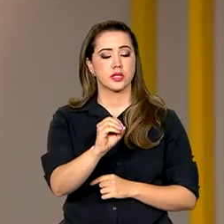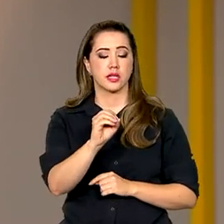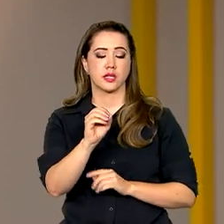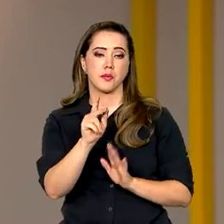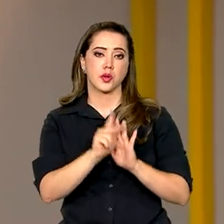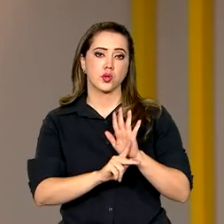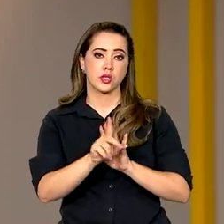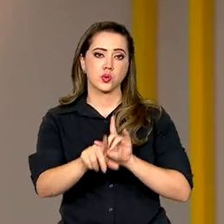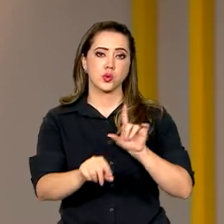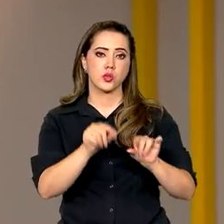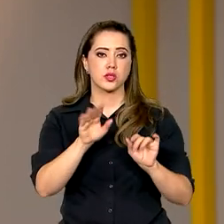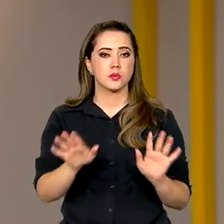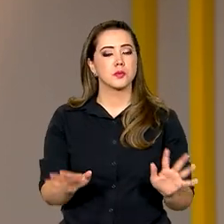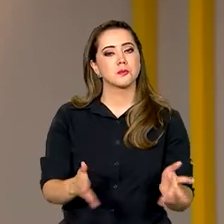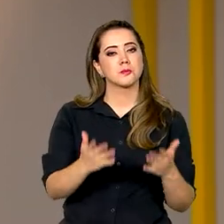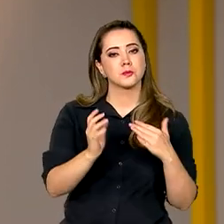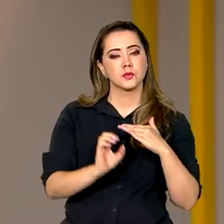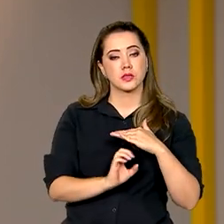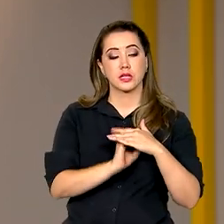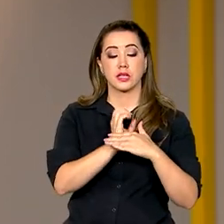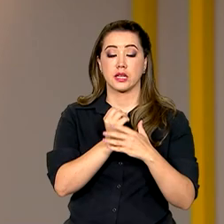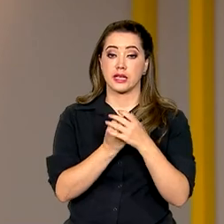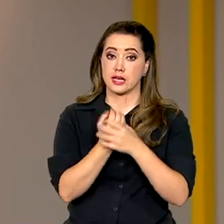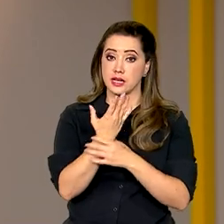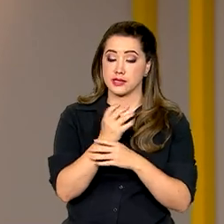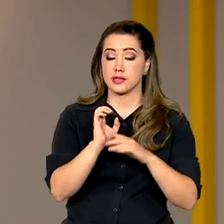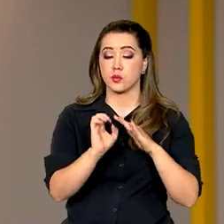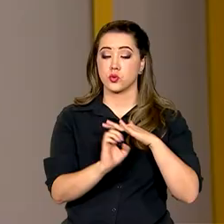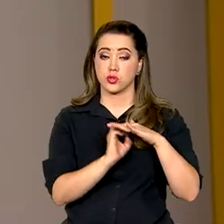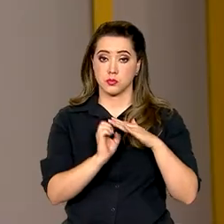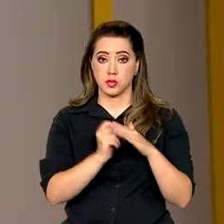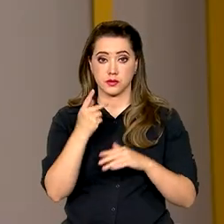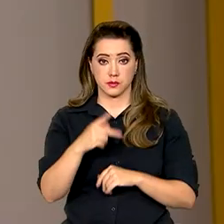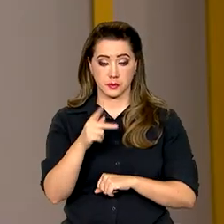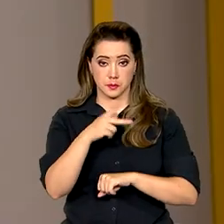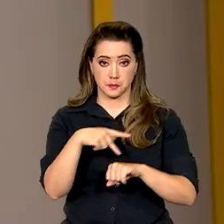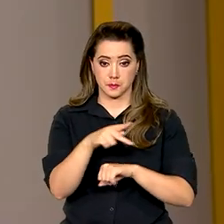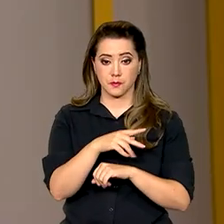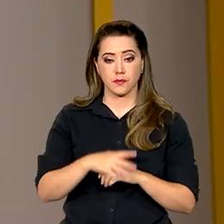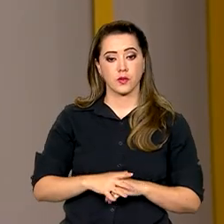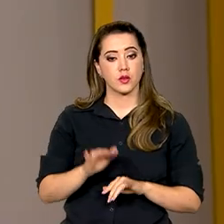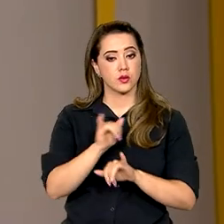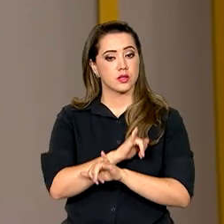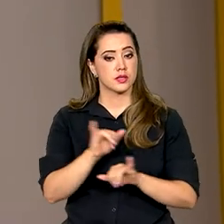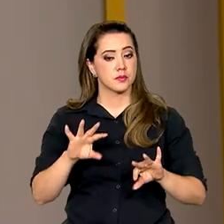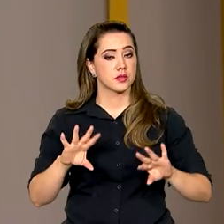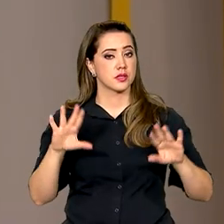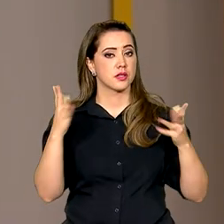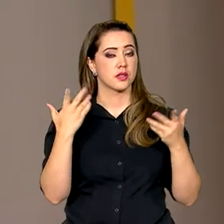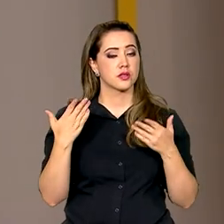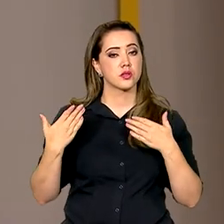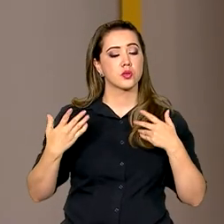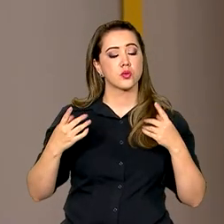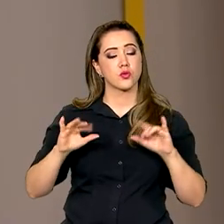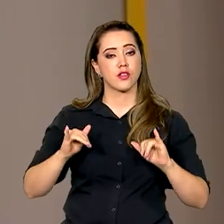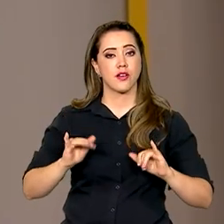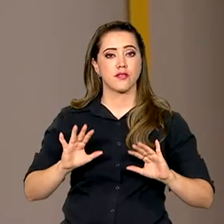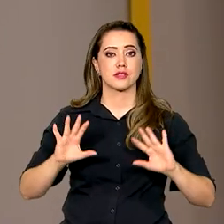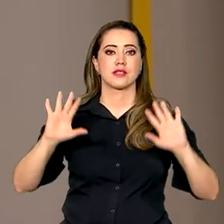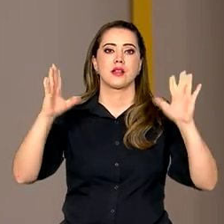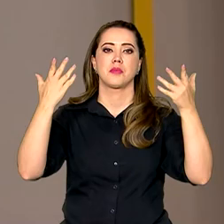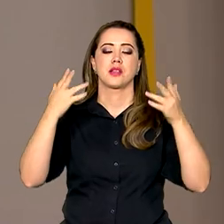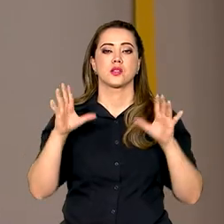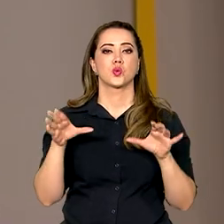selecionados para promover o empreendedorismo feminino no país. O lançamento ocorre durante o Festival Rede